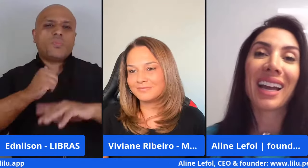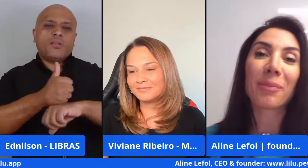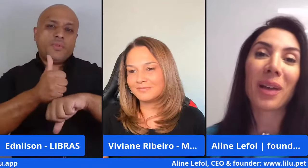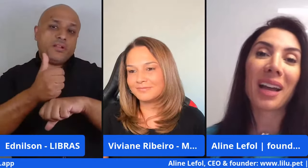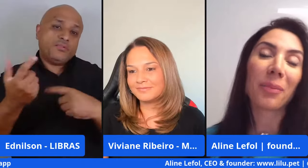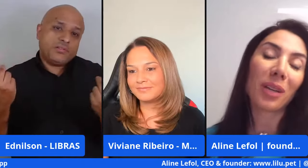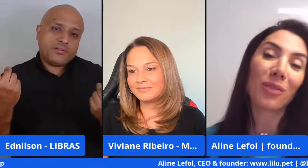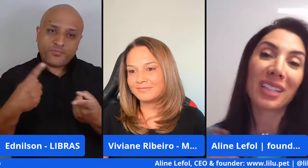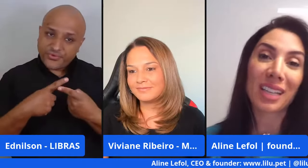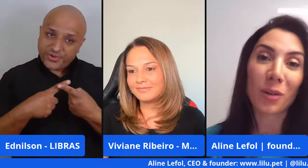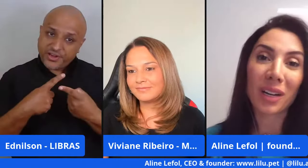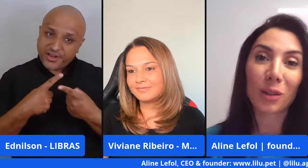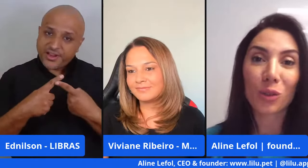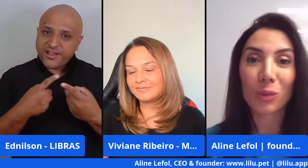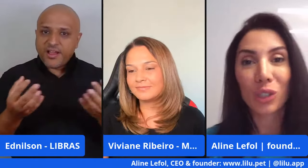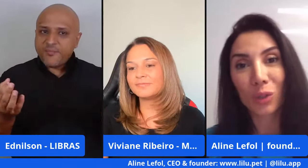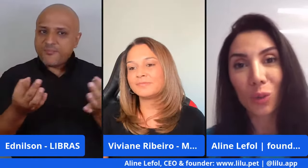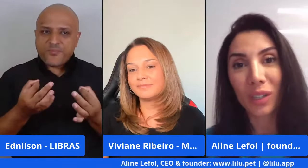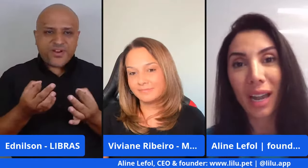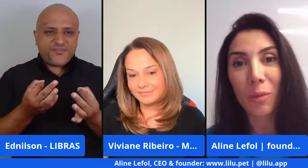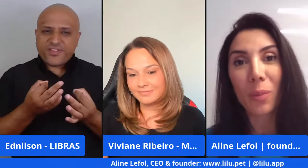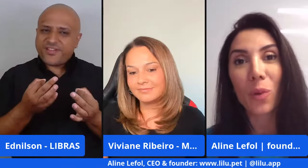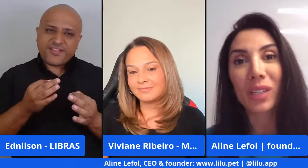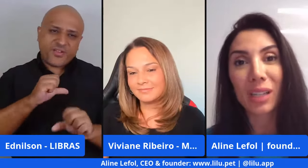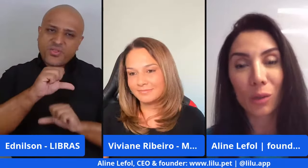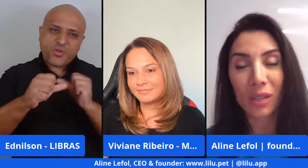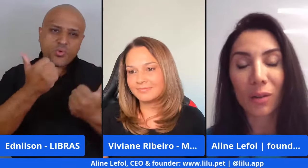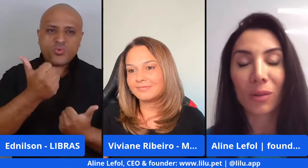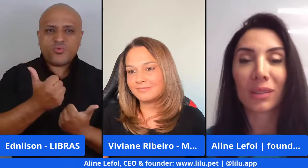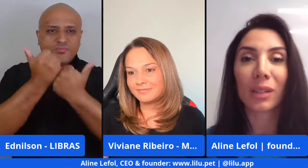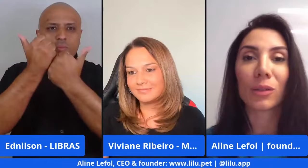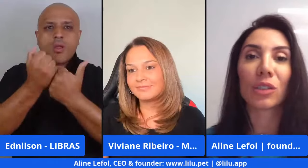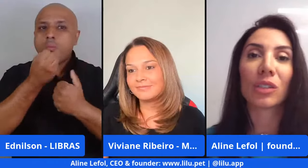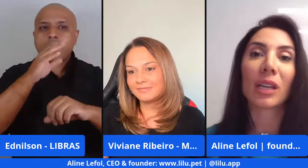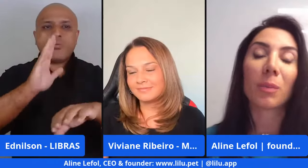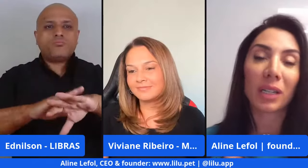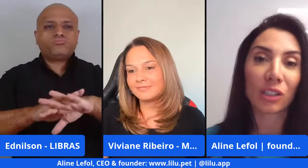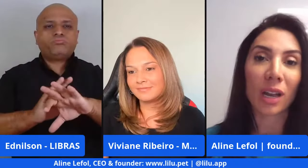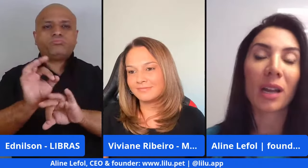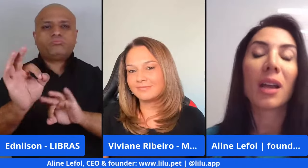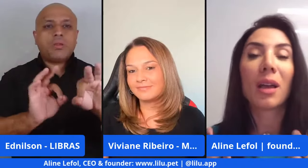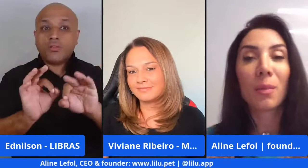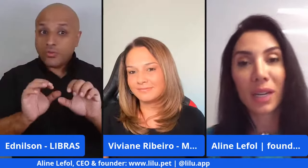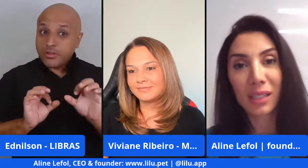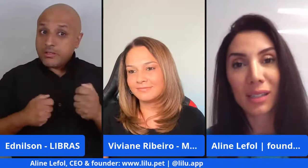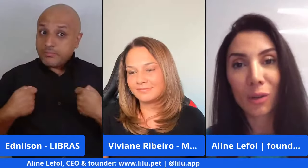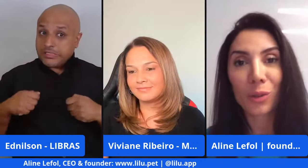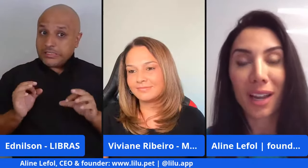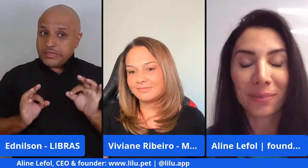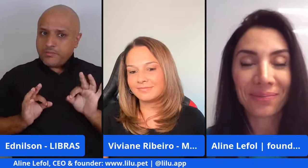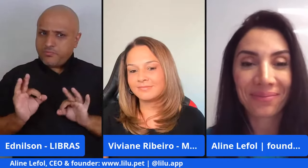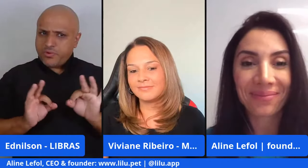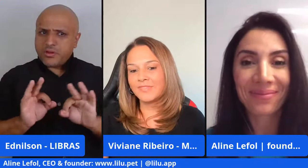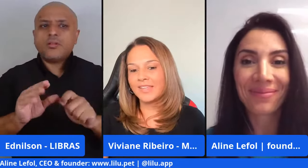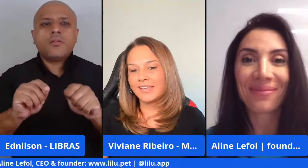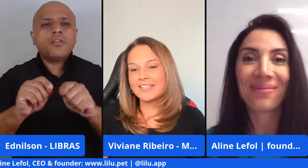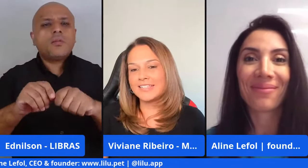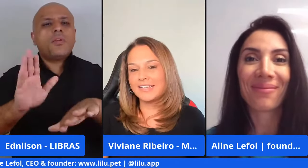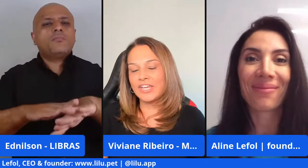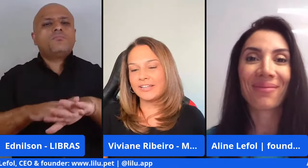a perfeição, ela não substitui uma boa execução. Então, a gente tem que planejar, mas executar.